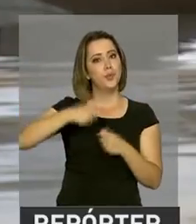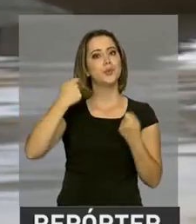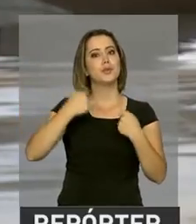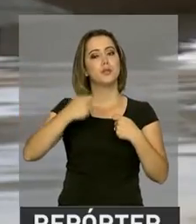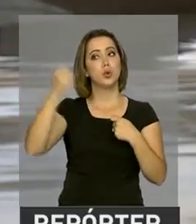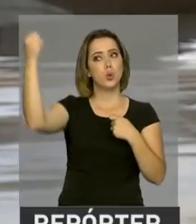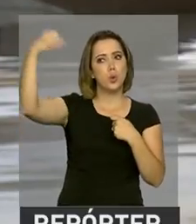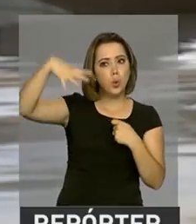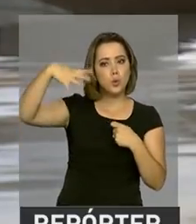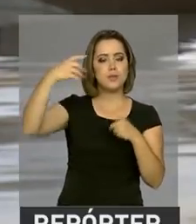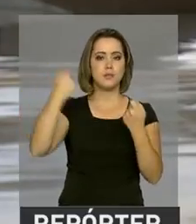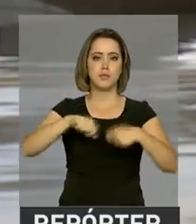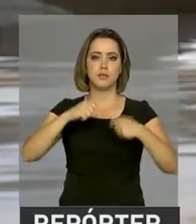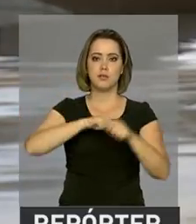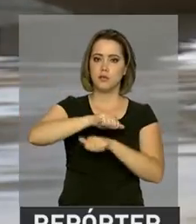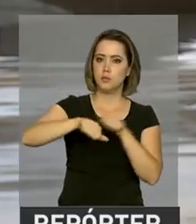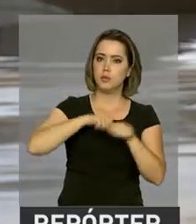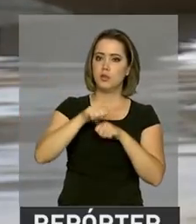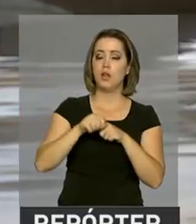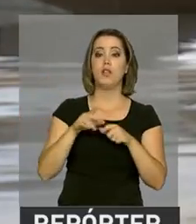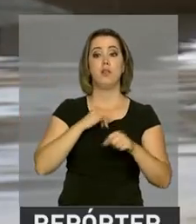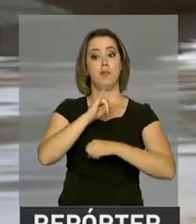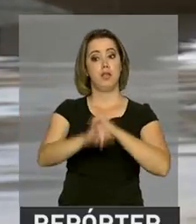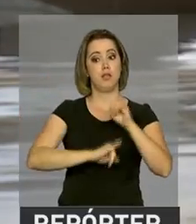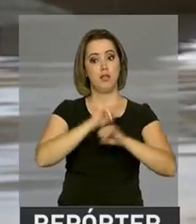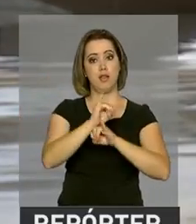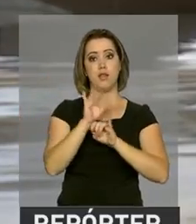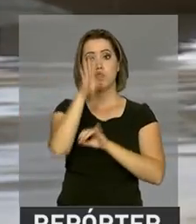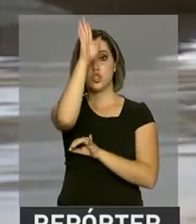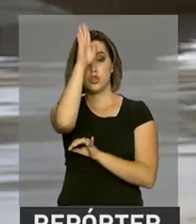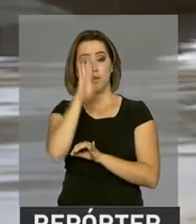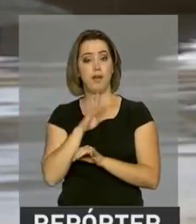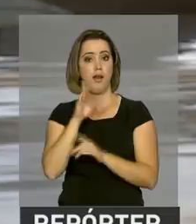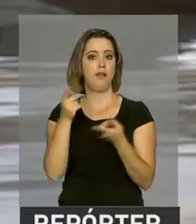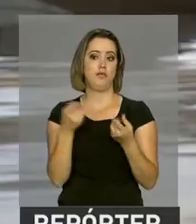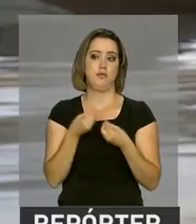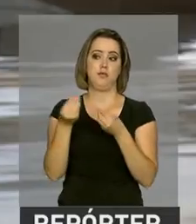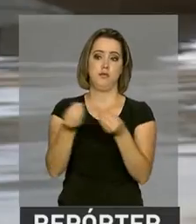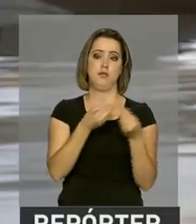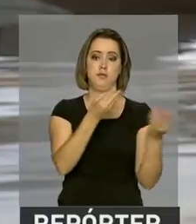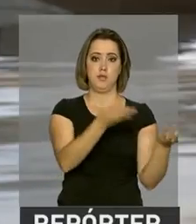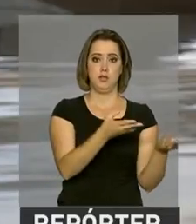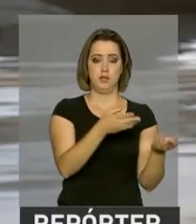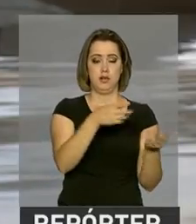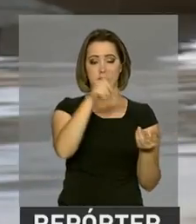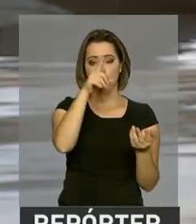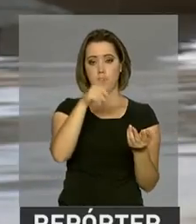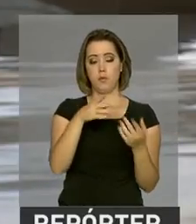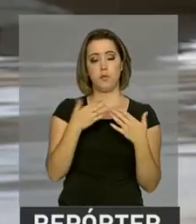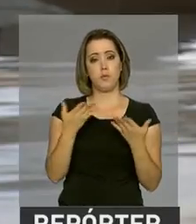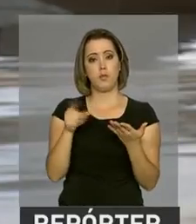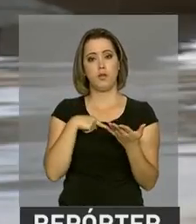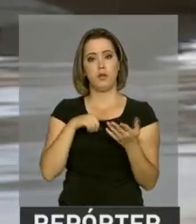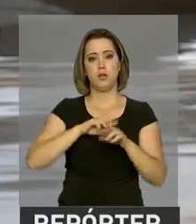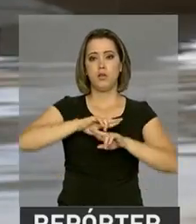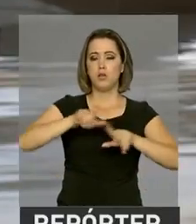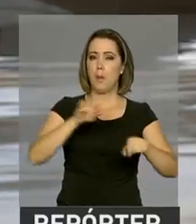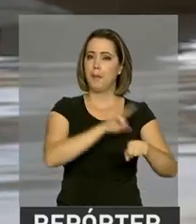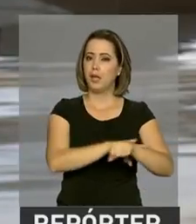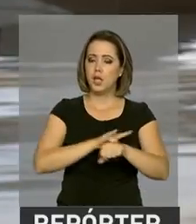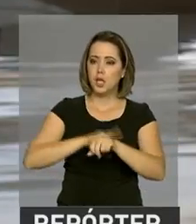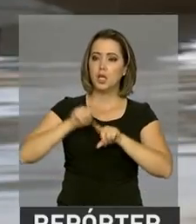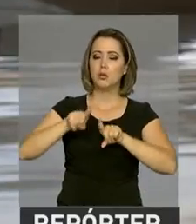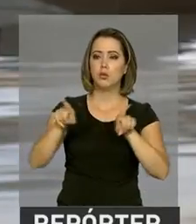ofertas de internet gratuita de alta velocidade, além de melhorias nos banheiros e fraudários, sistemas de climatização, escadas